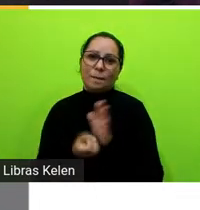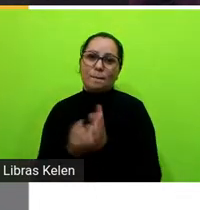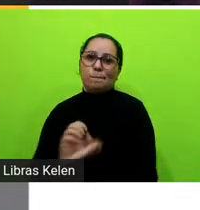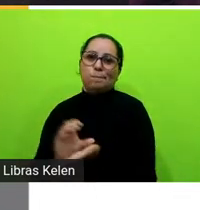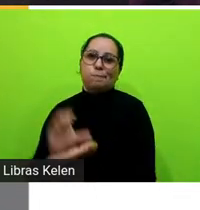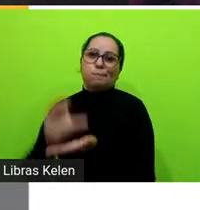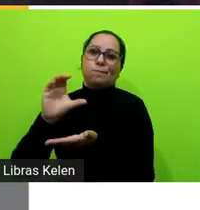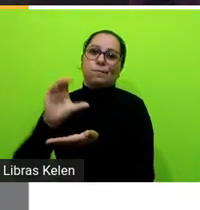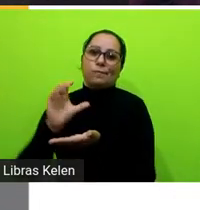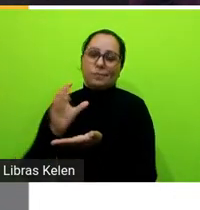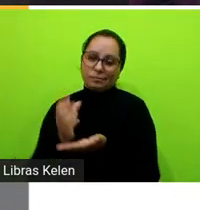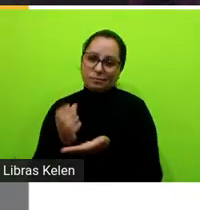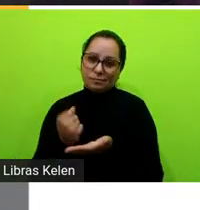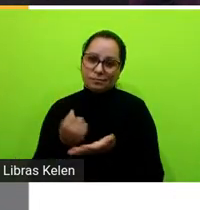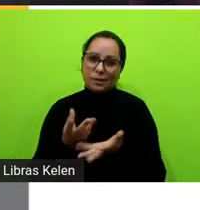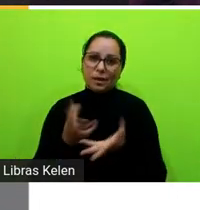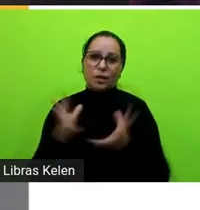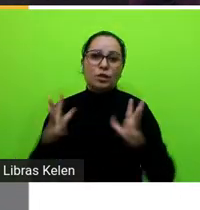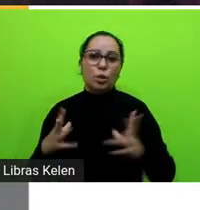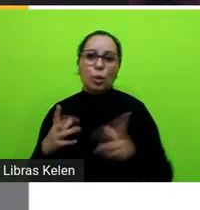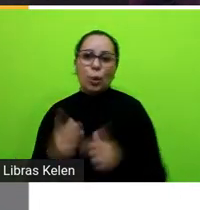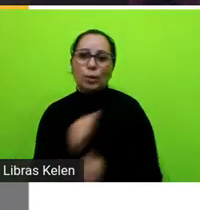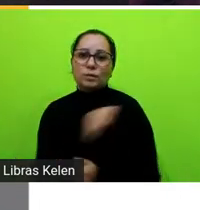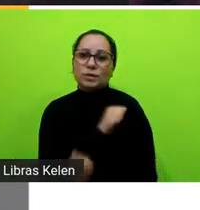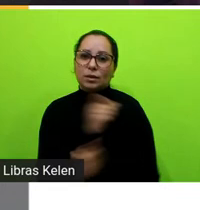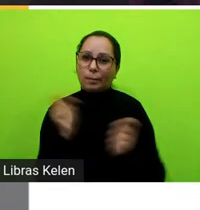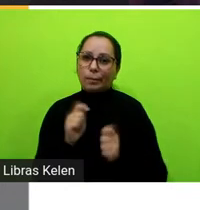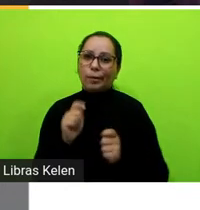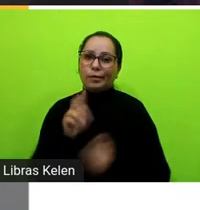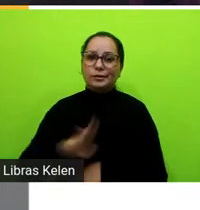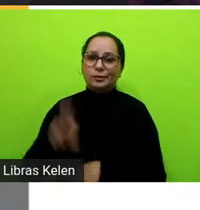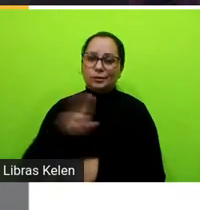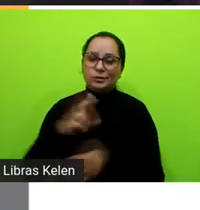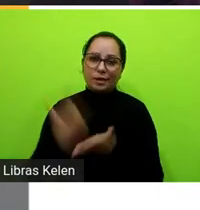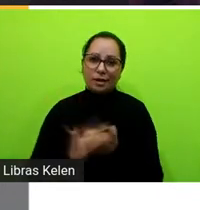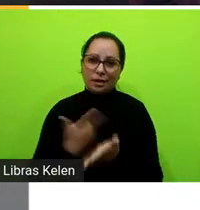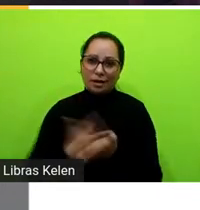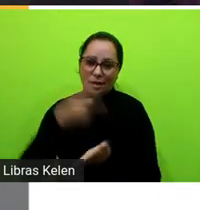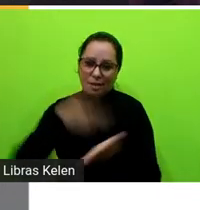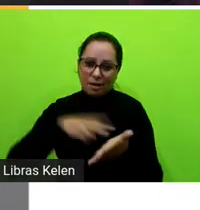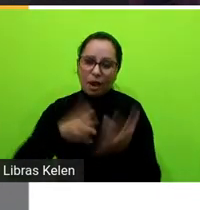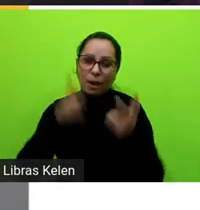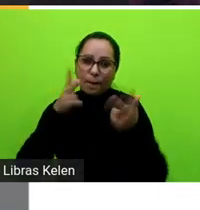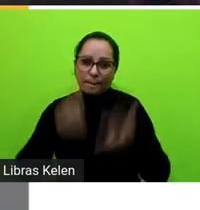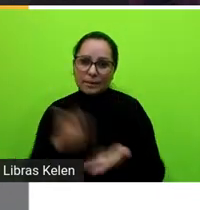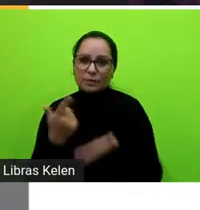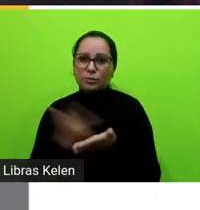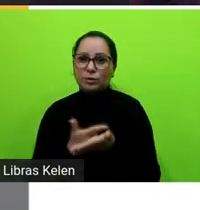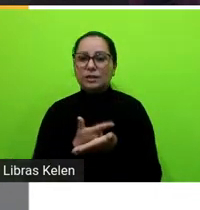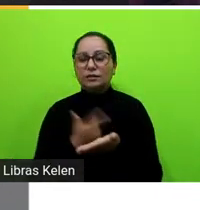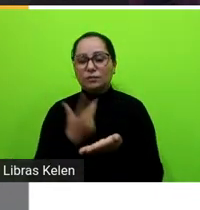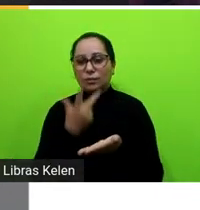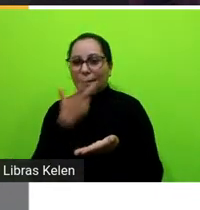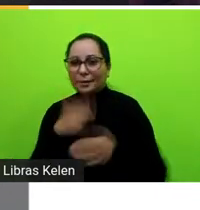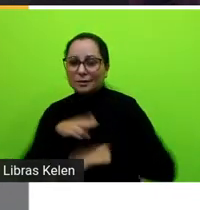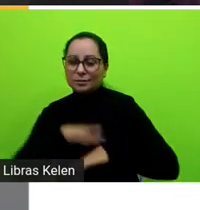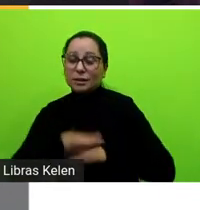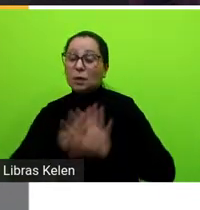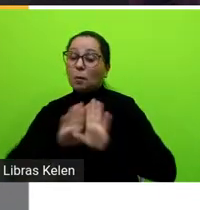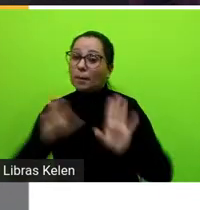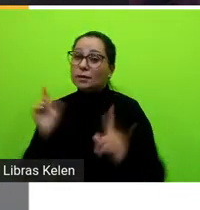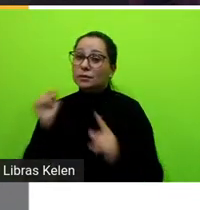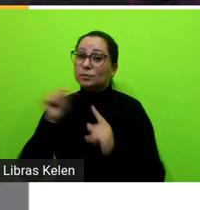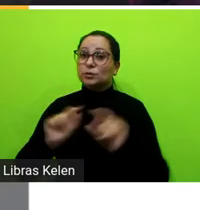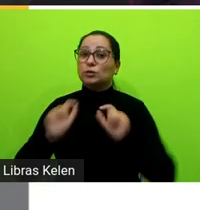suficientes para que todos os alunos da escola leiam o mesmo livro ao mesmo tempo mas a ideia é que